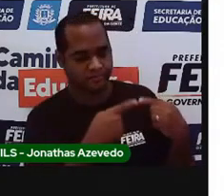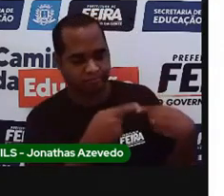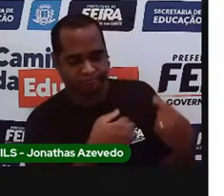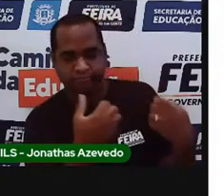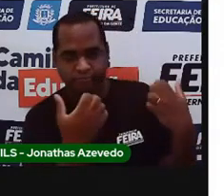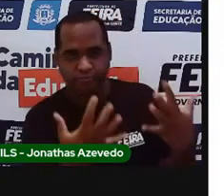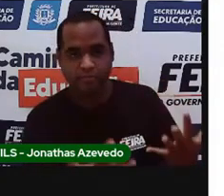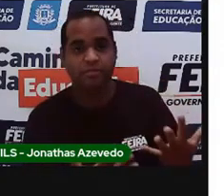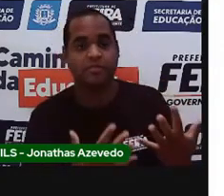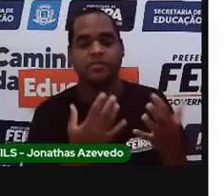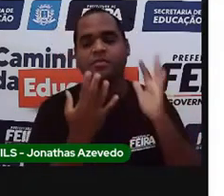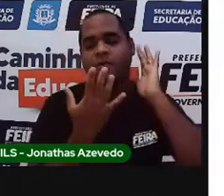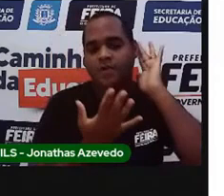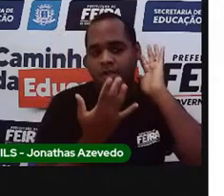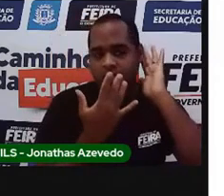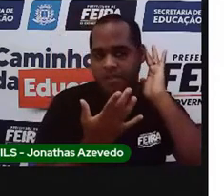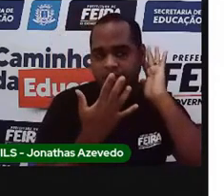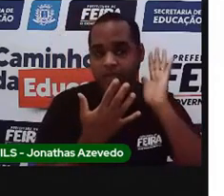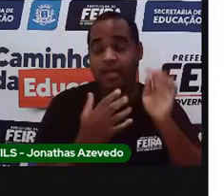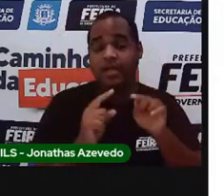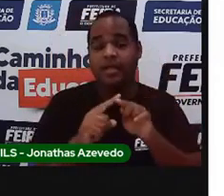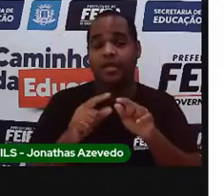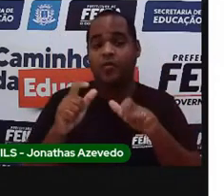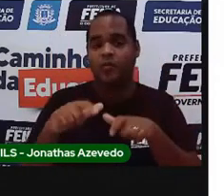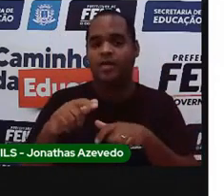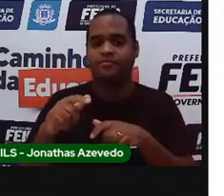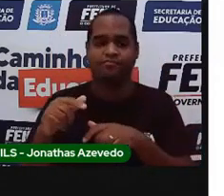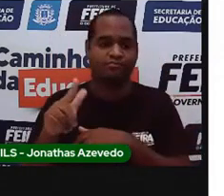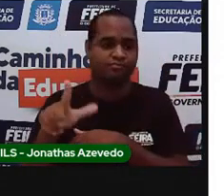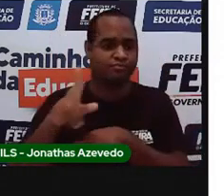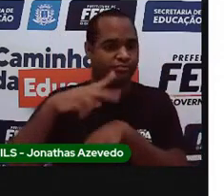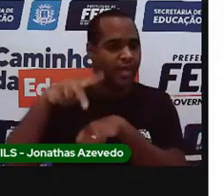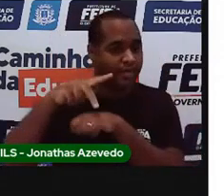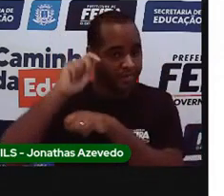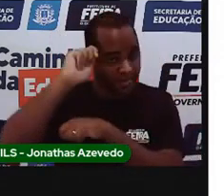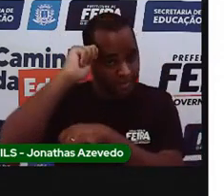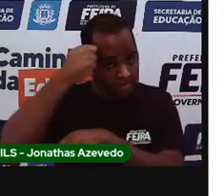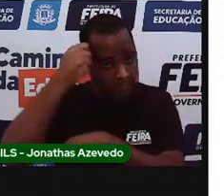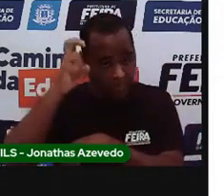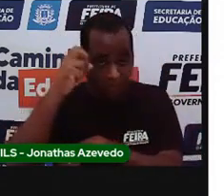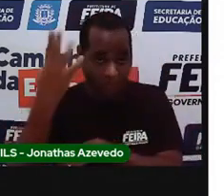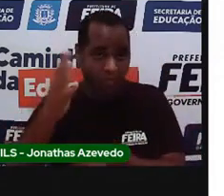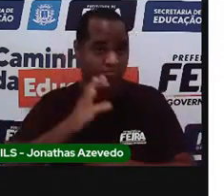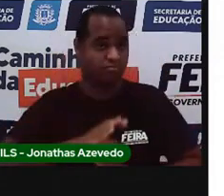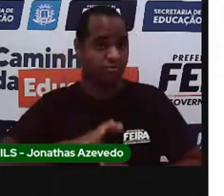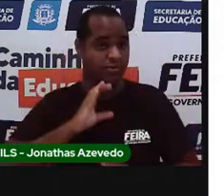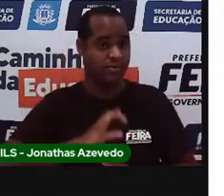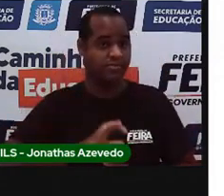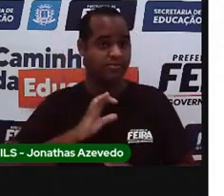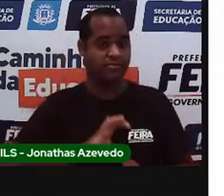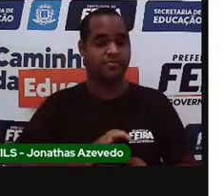Aos indígenas? Aos africanos? Ou aos portugueses?